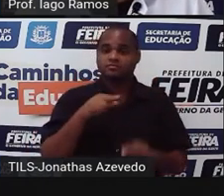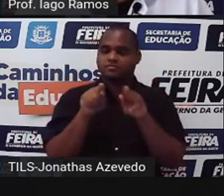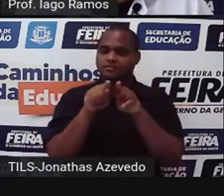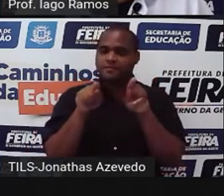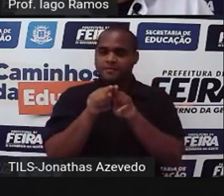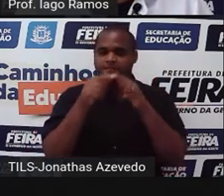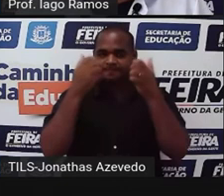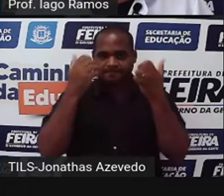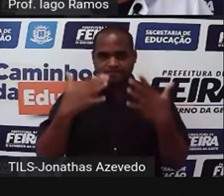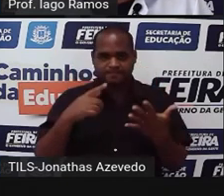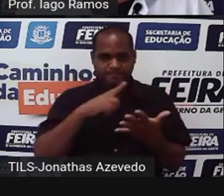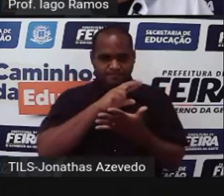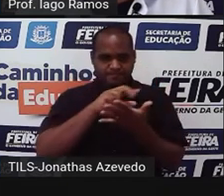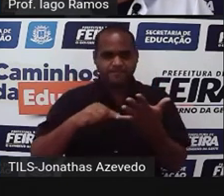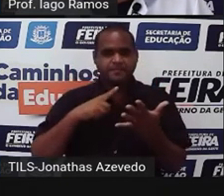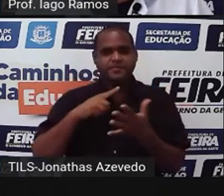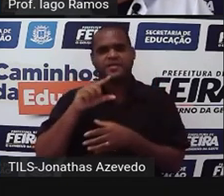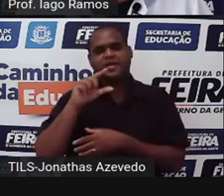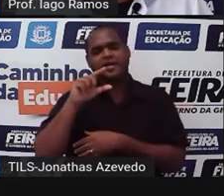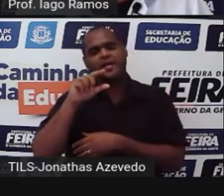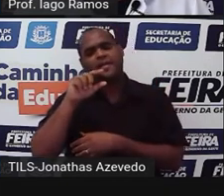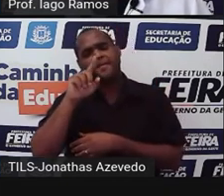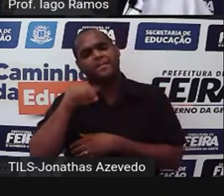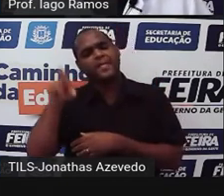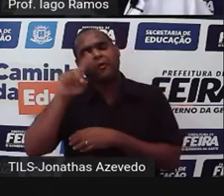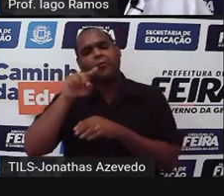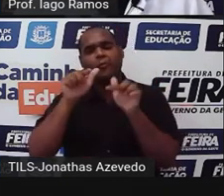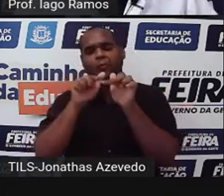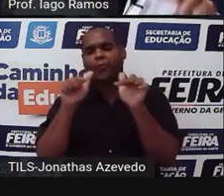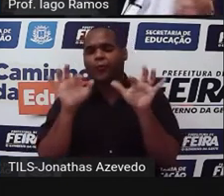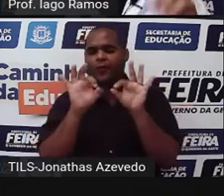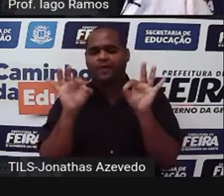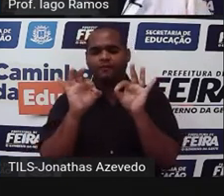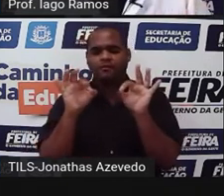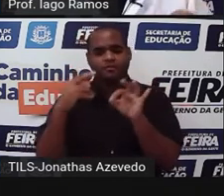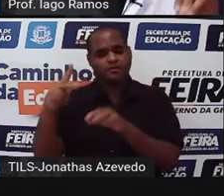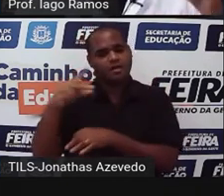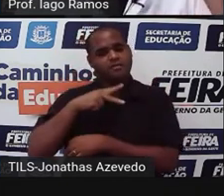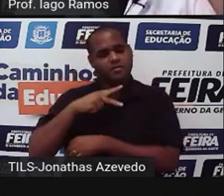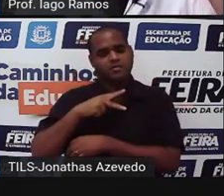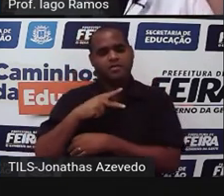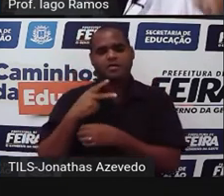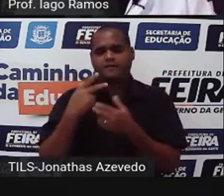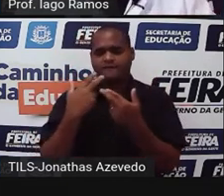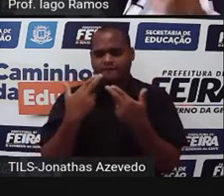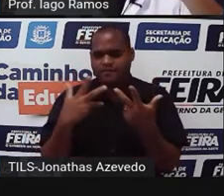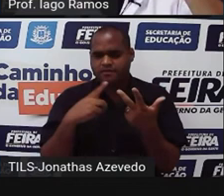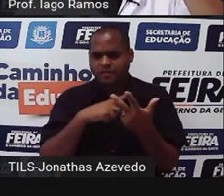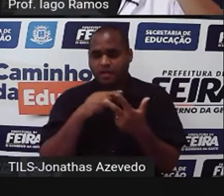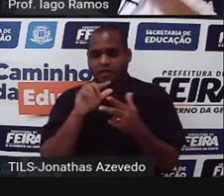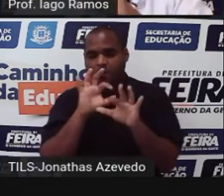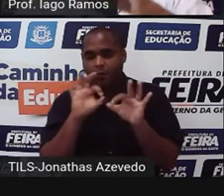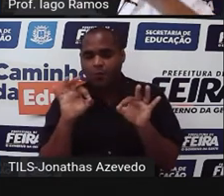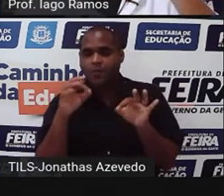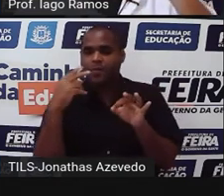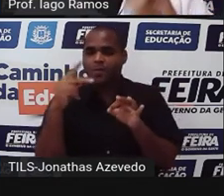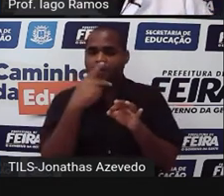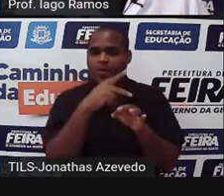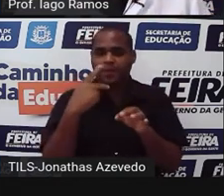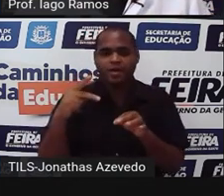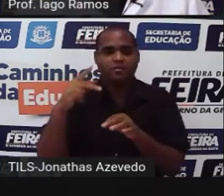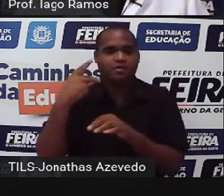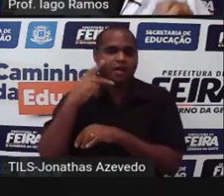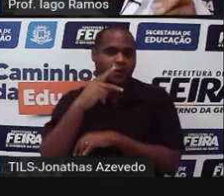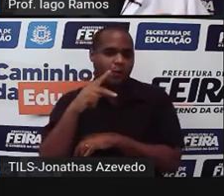agora, essas partes que ficaram em branco são as partes individuais para futebol, basquete